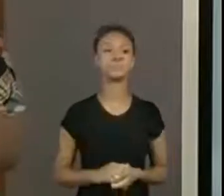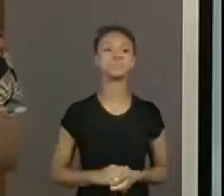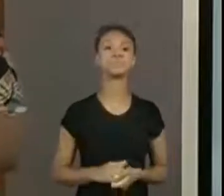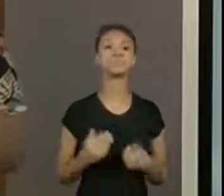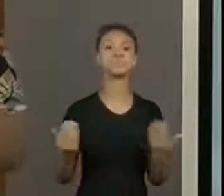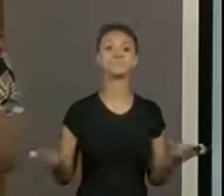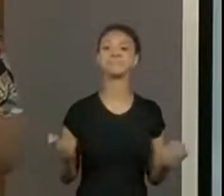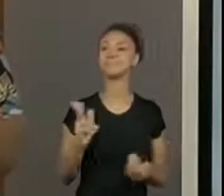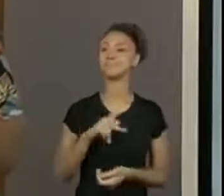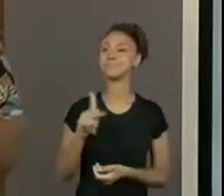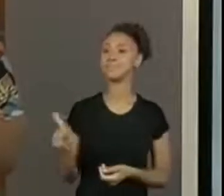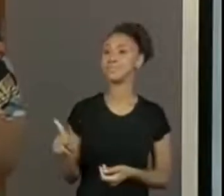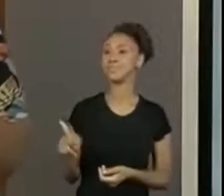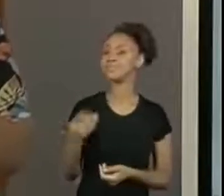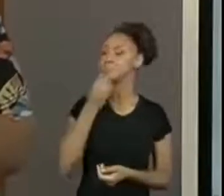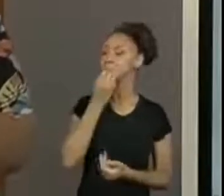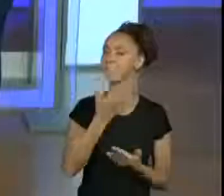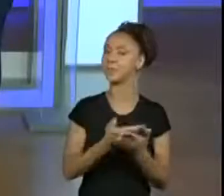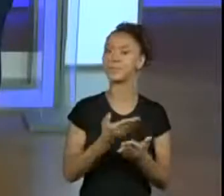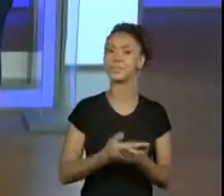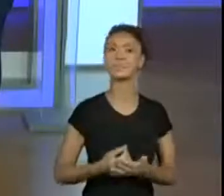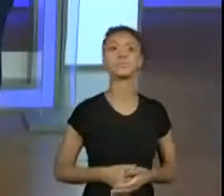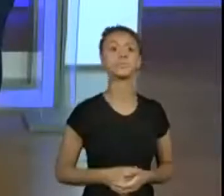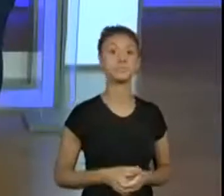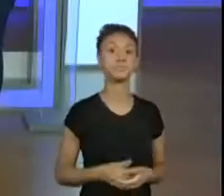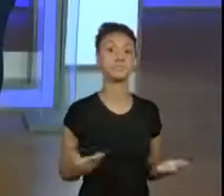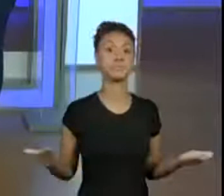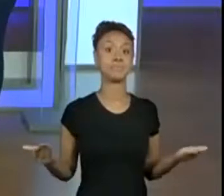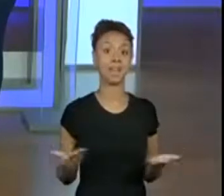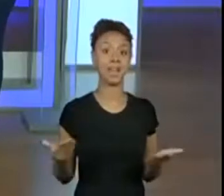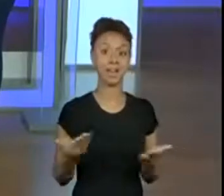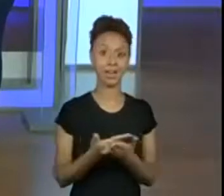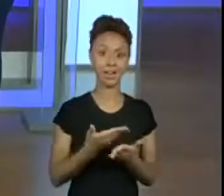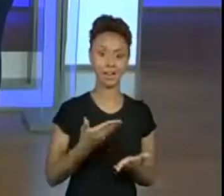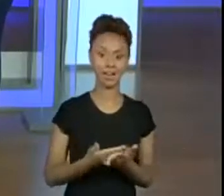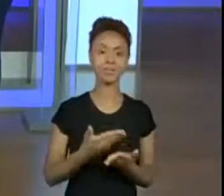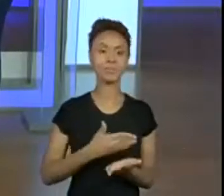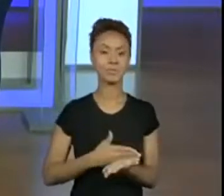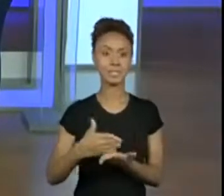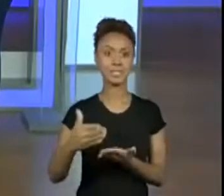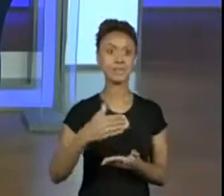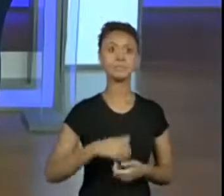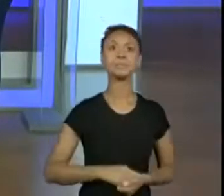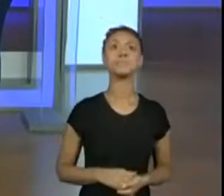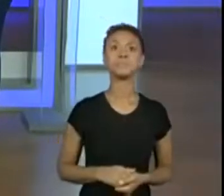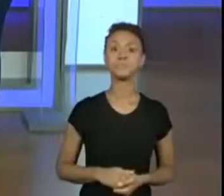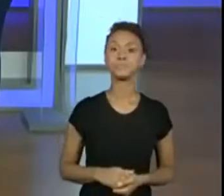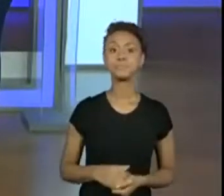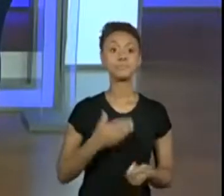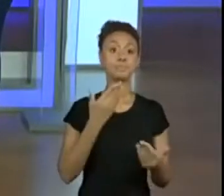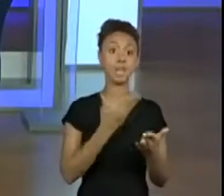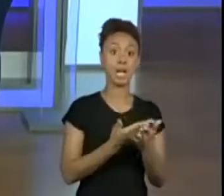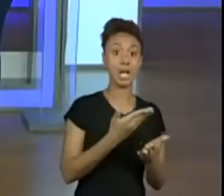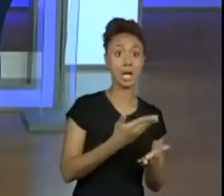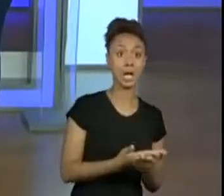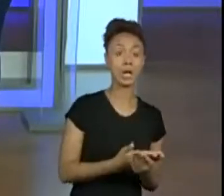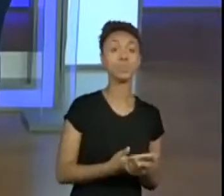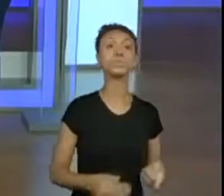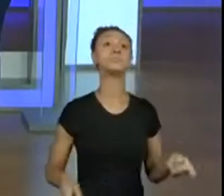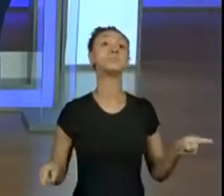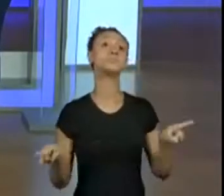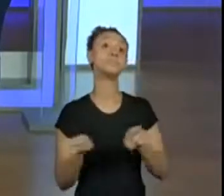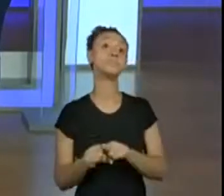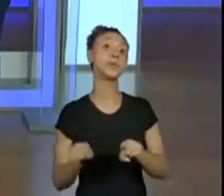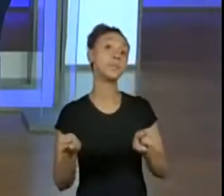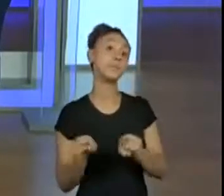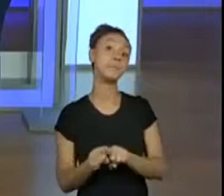Ana, boa aula. Então, vamos lá. Vamos para o nosso momento de aula. Vamos para o nosso momento que pode ser de aula e mais do